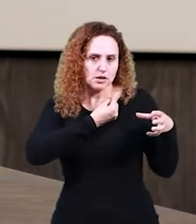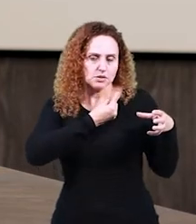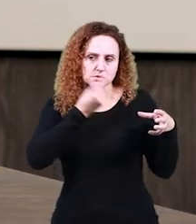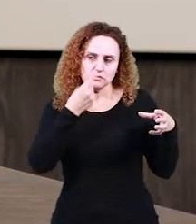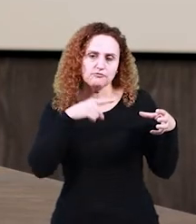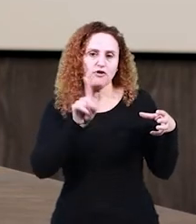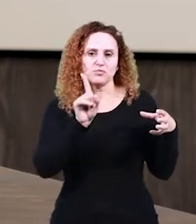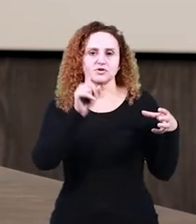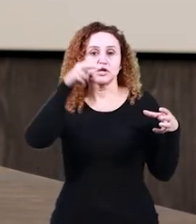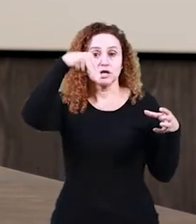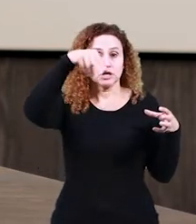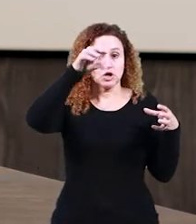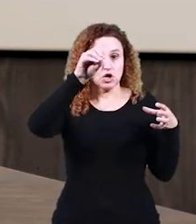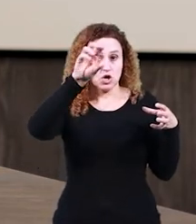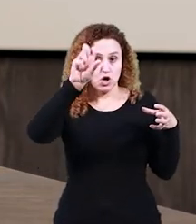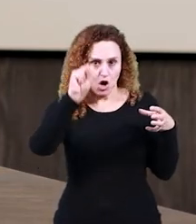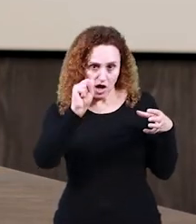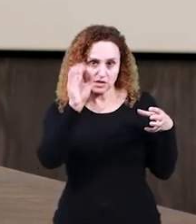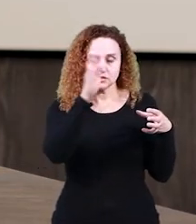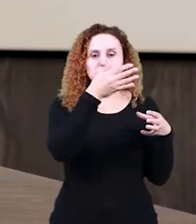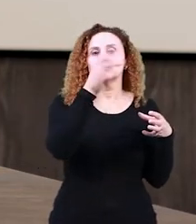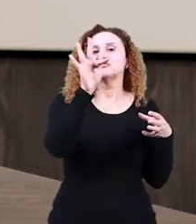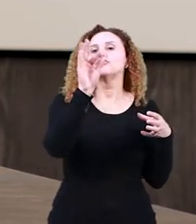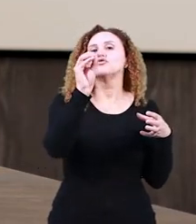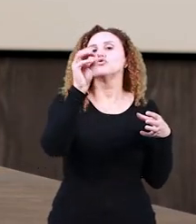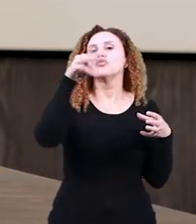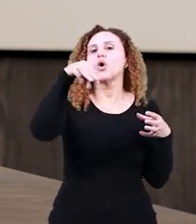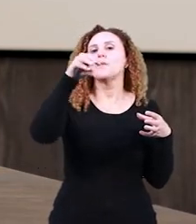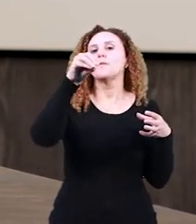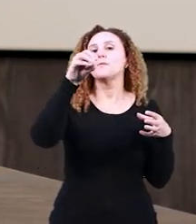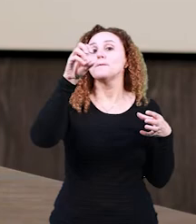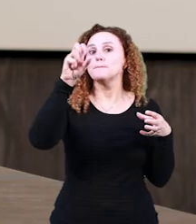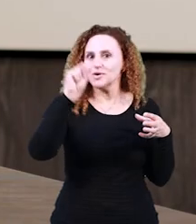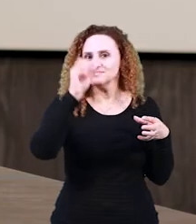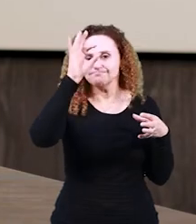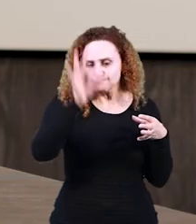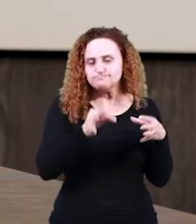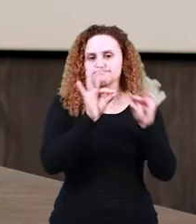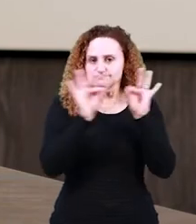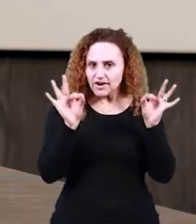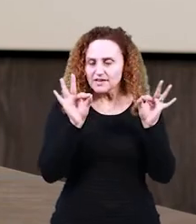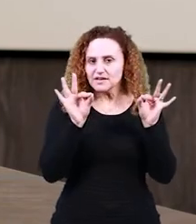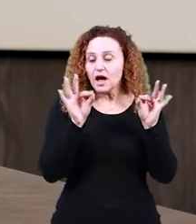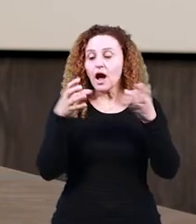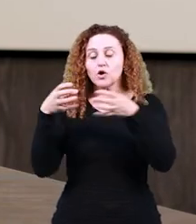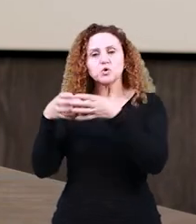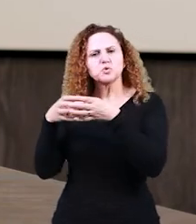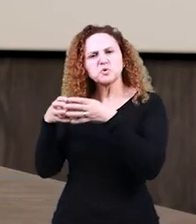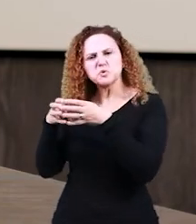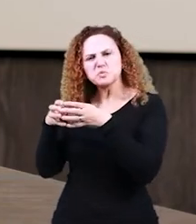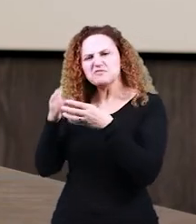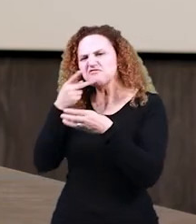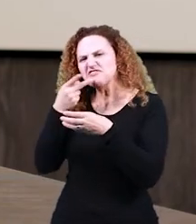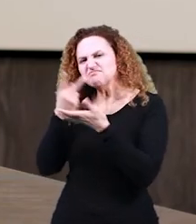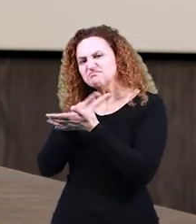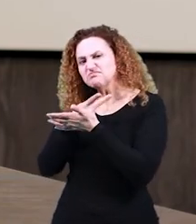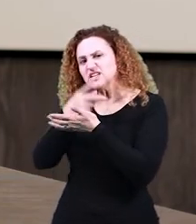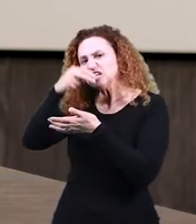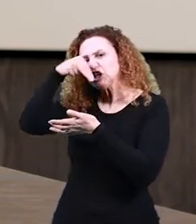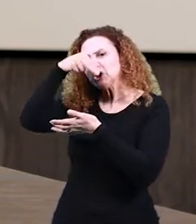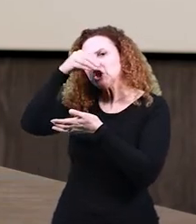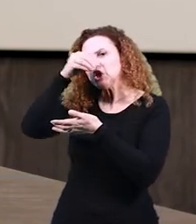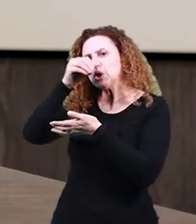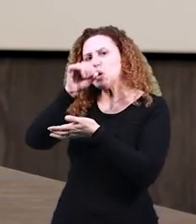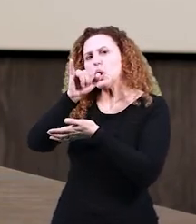e um grupo, uma comunidade de fala que fala nós fomos. Então, qual que a diferença? Por que há